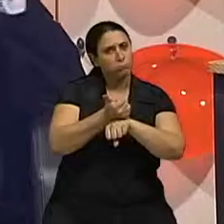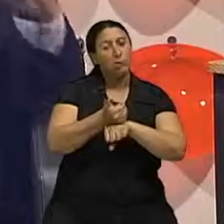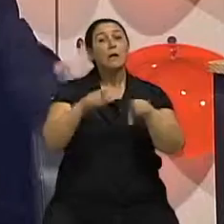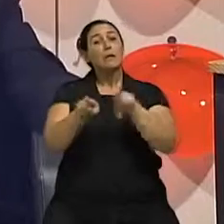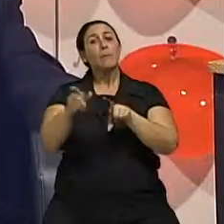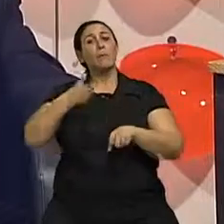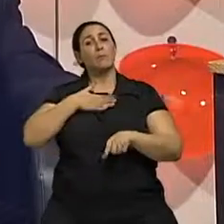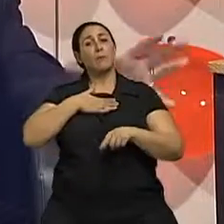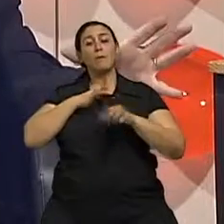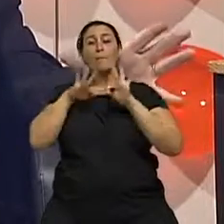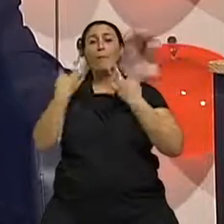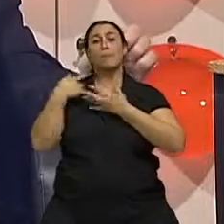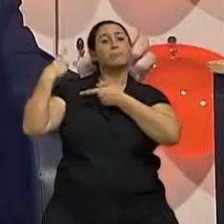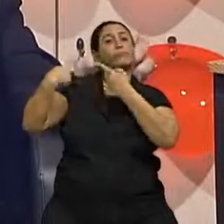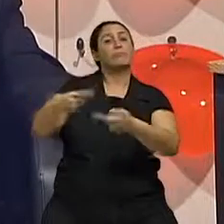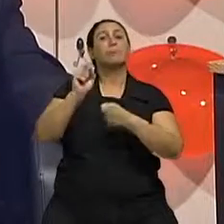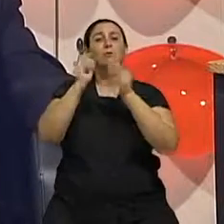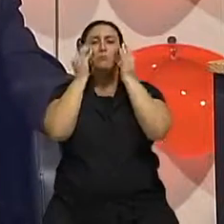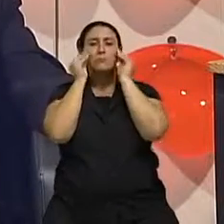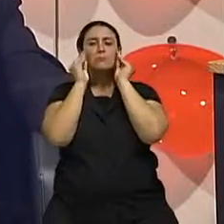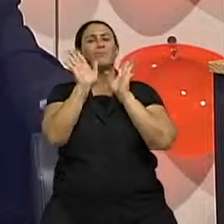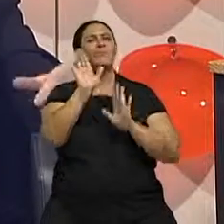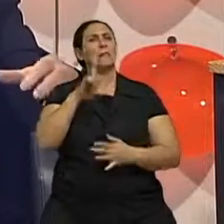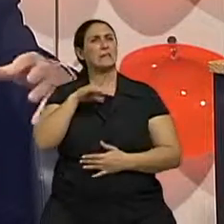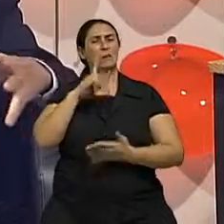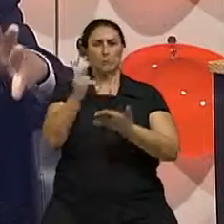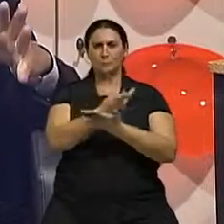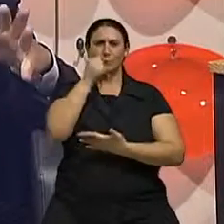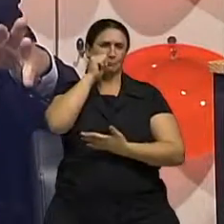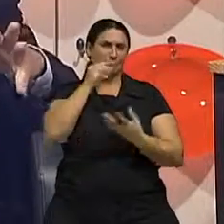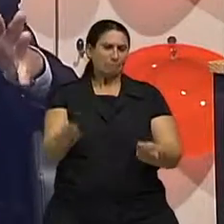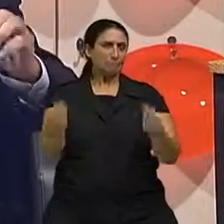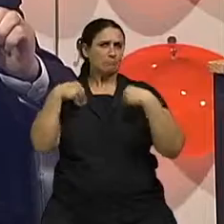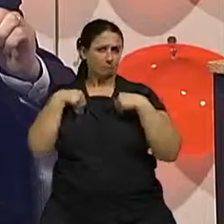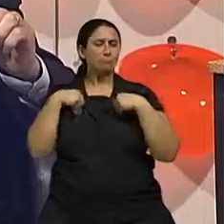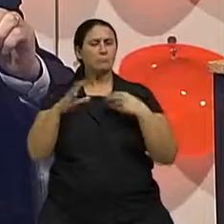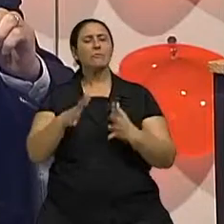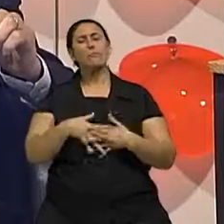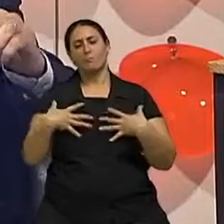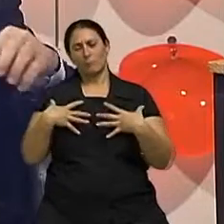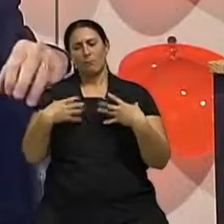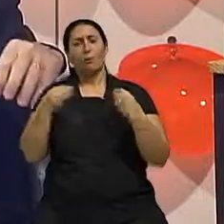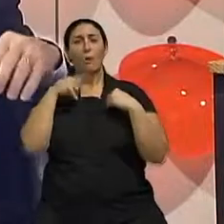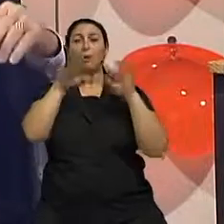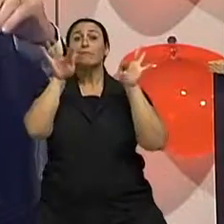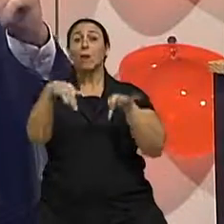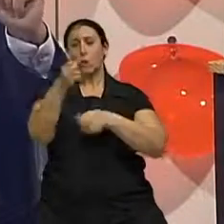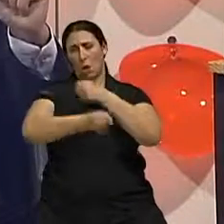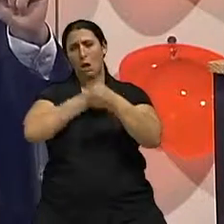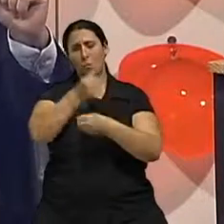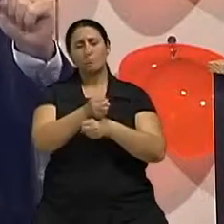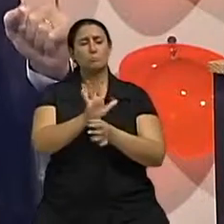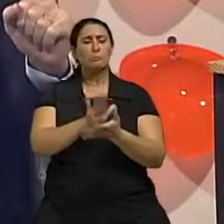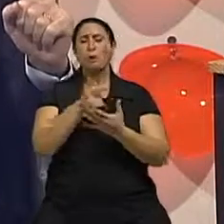eu operei uma moça, coloquei uma prótese silicone e era final de ano. E aí eu tinha